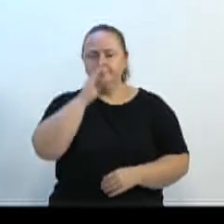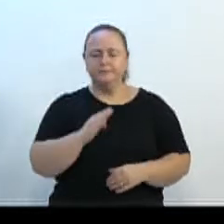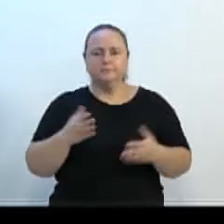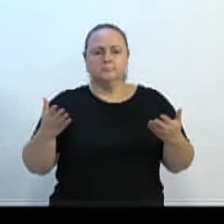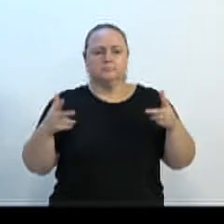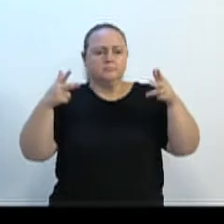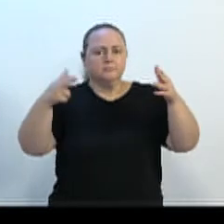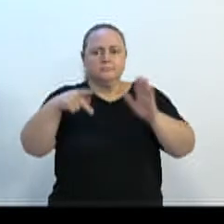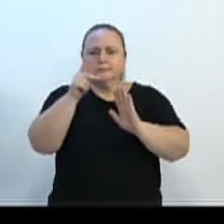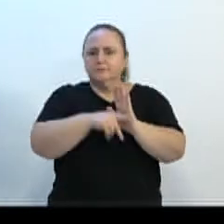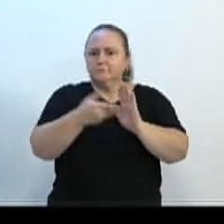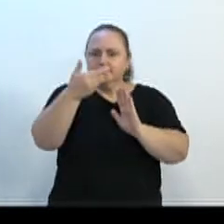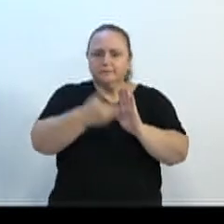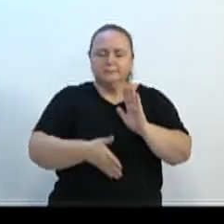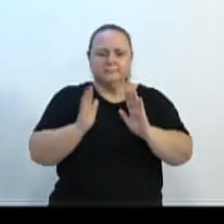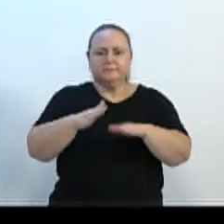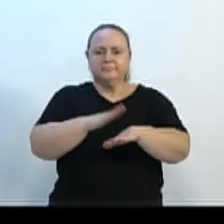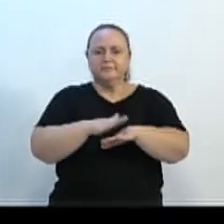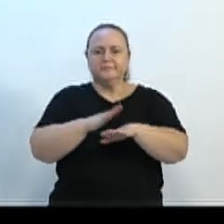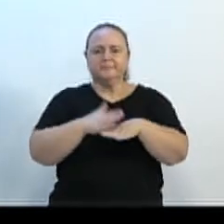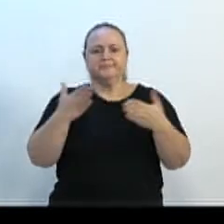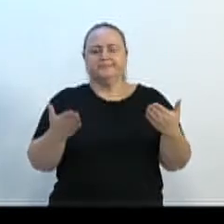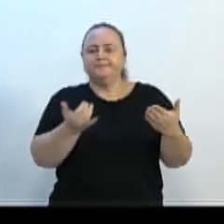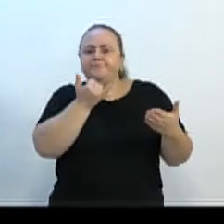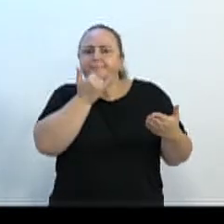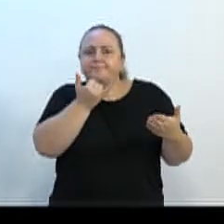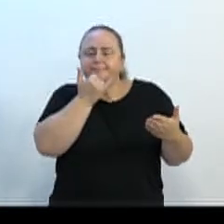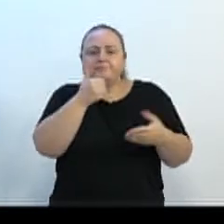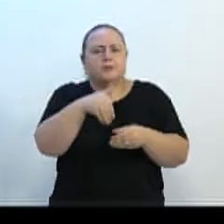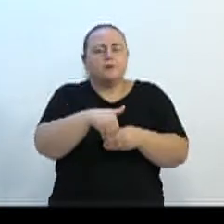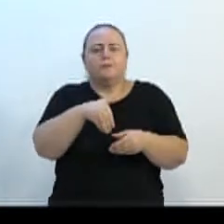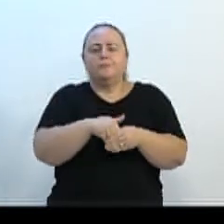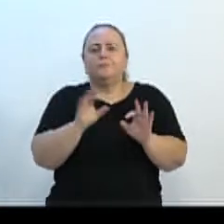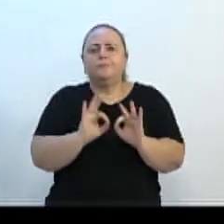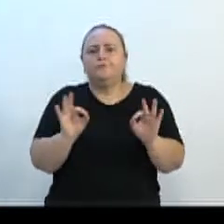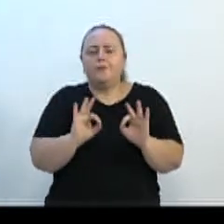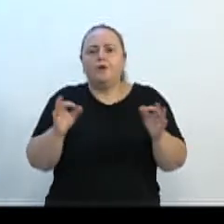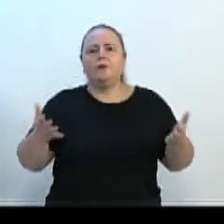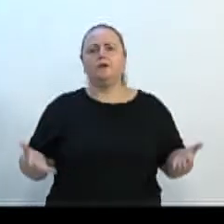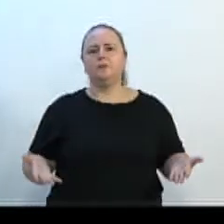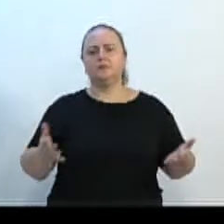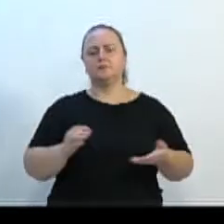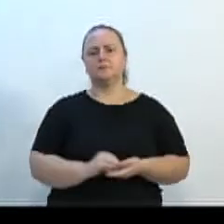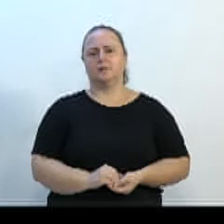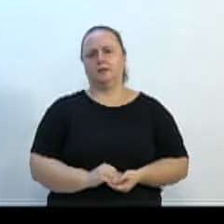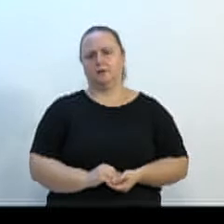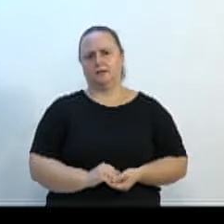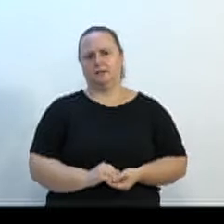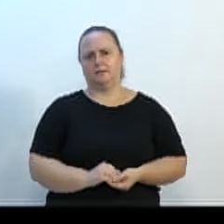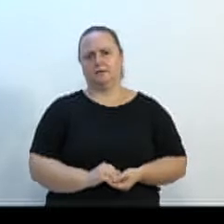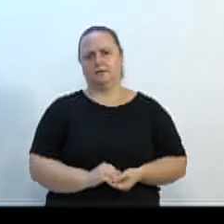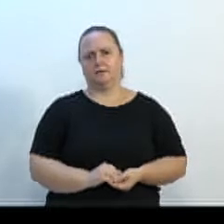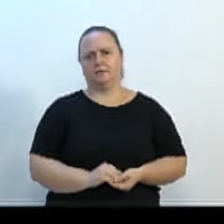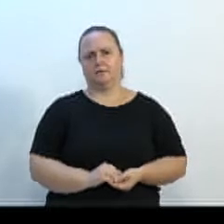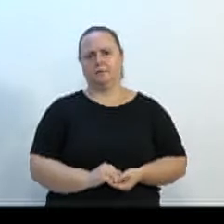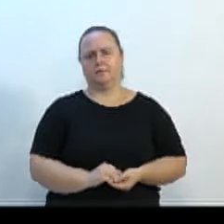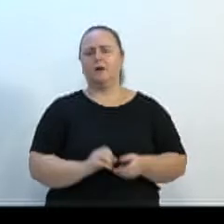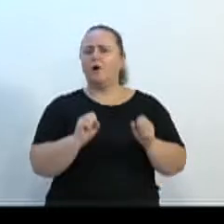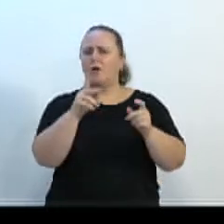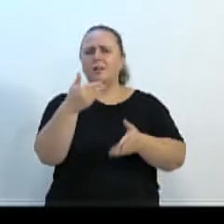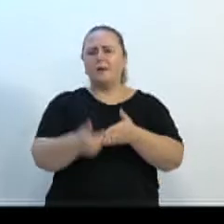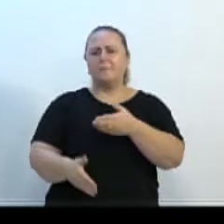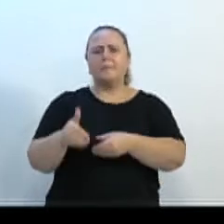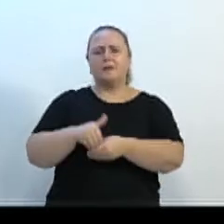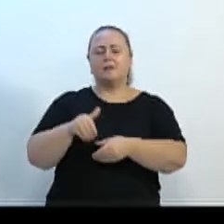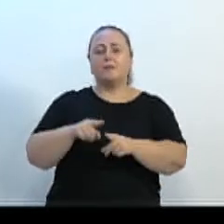que não chegou nem... Se pelo menos estivesse vindo para a votação e discutido em votação, aí tudo bem, se eu perdesse no voto. Mas nem para